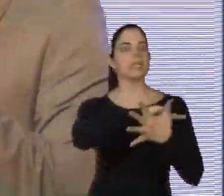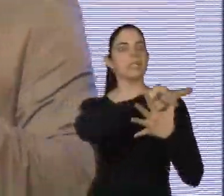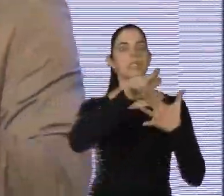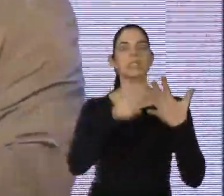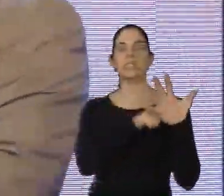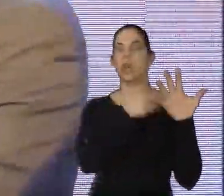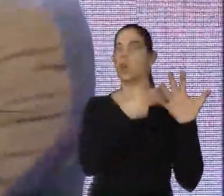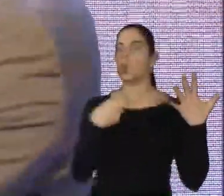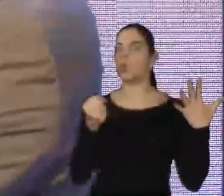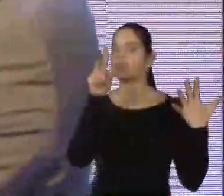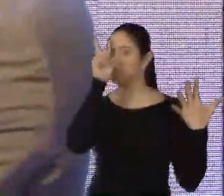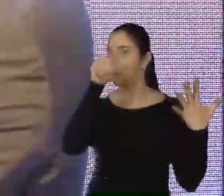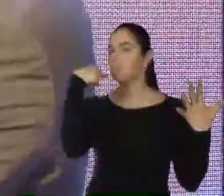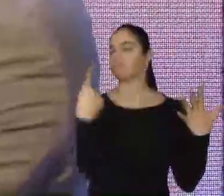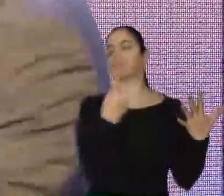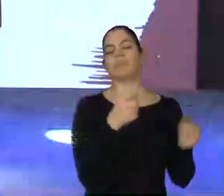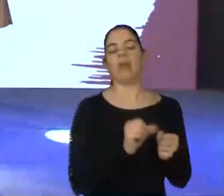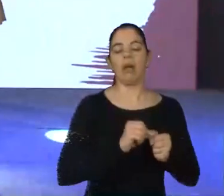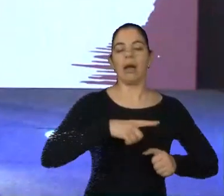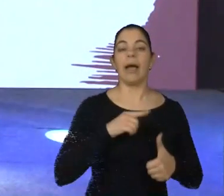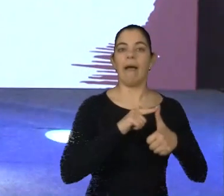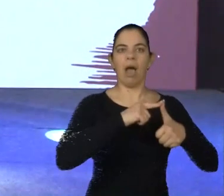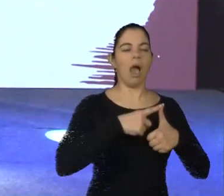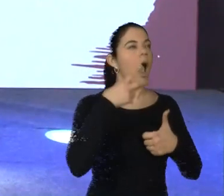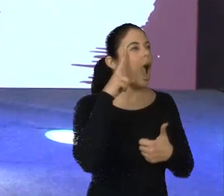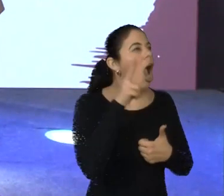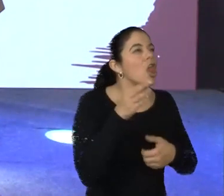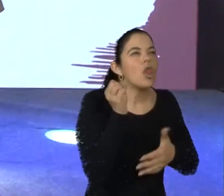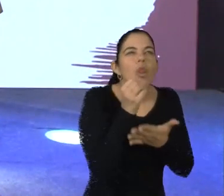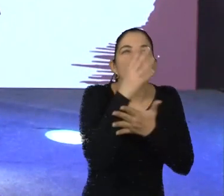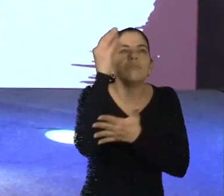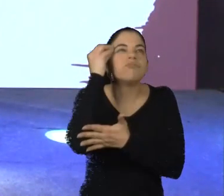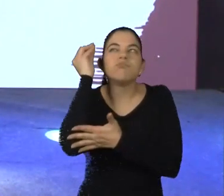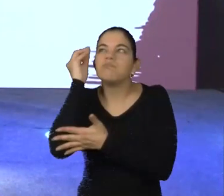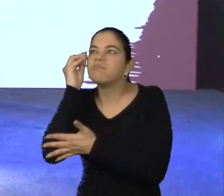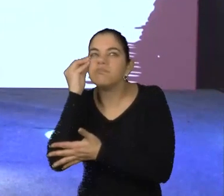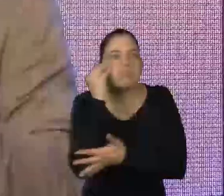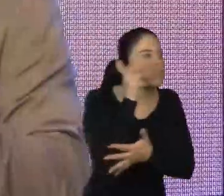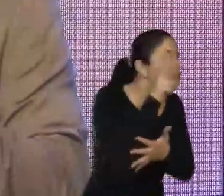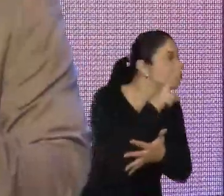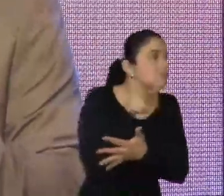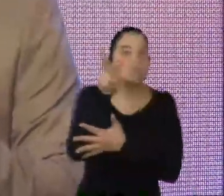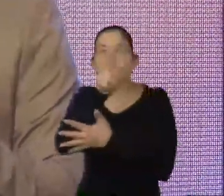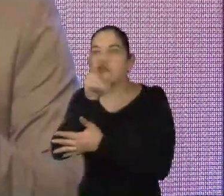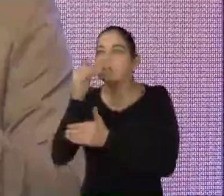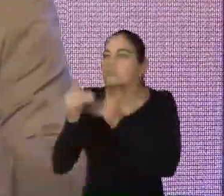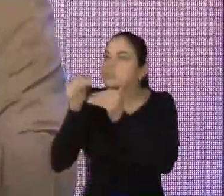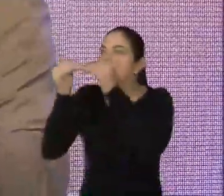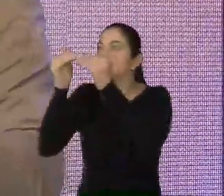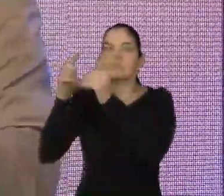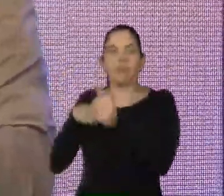sempre precisam ser lembrados. Então, a gente tem a abertura para novas experiências, que são caminhos de você estimular o cérebro de uma forma adequada para